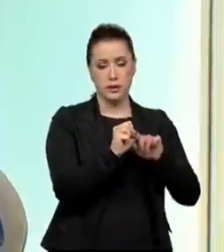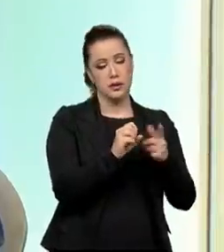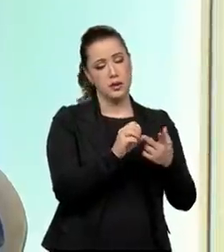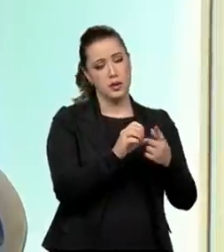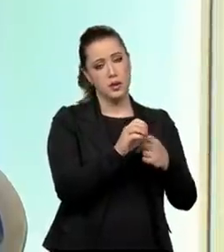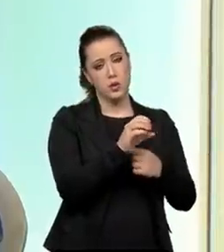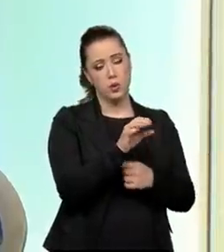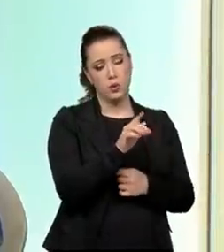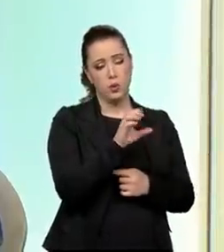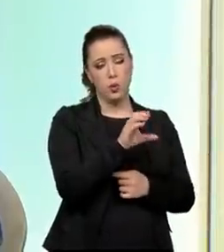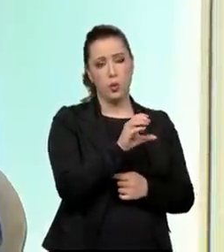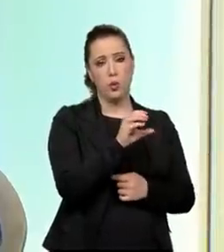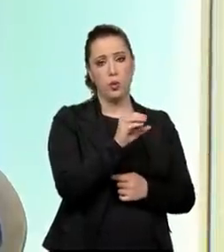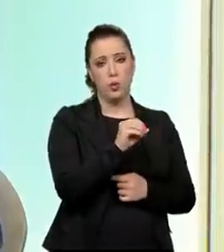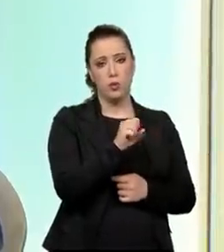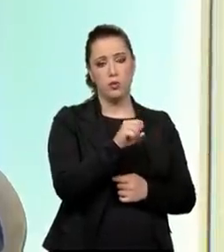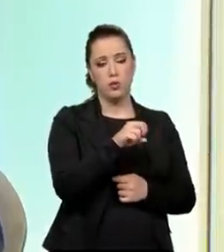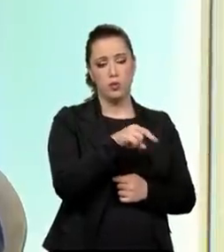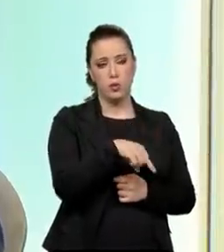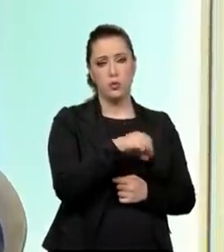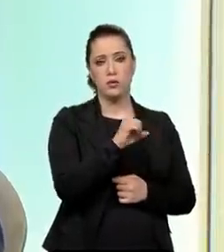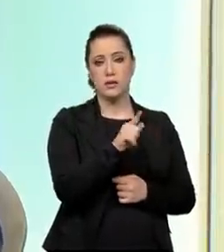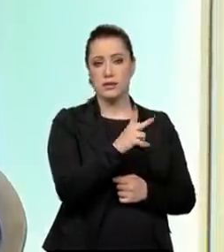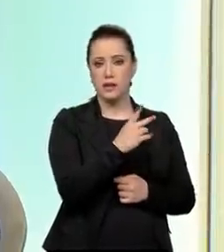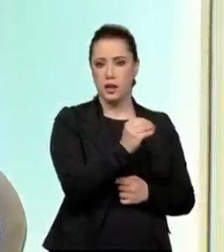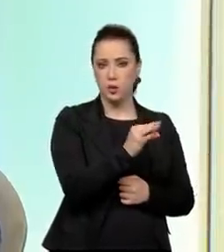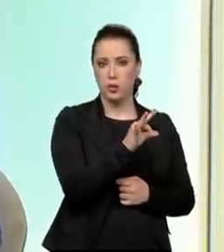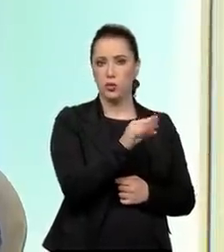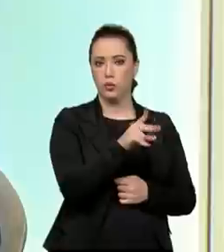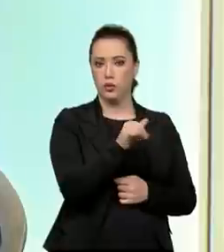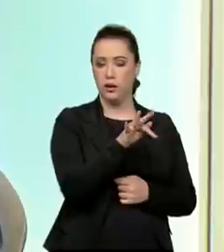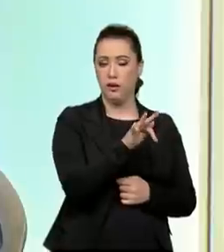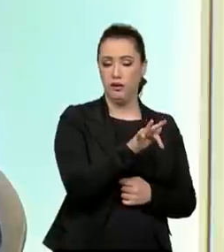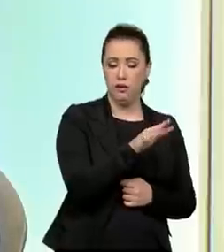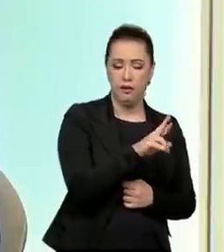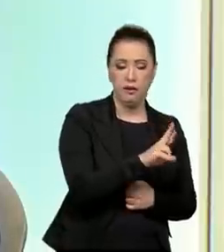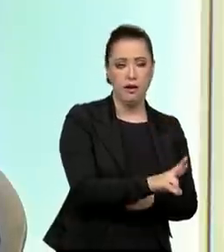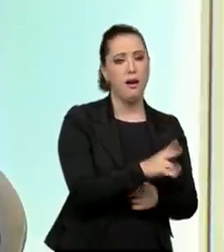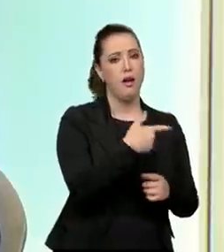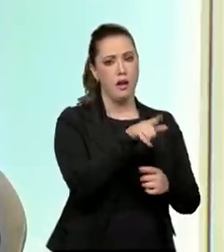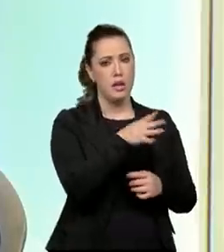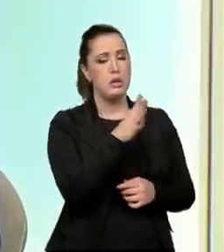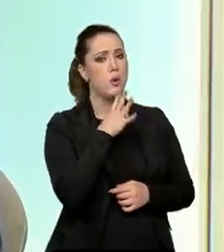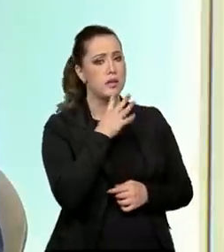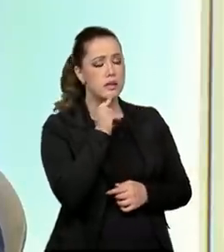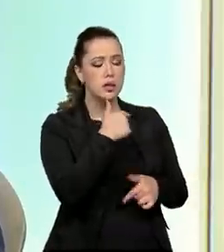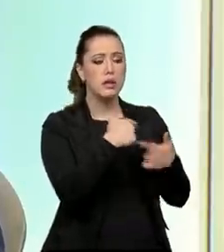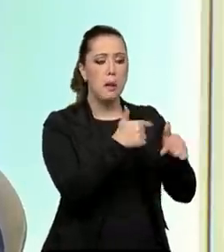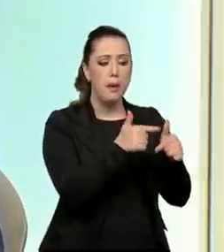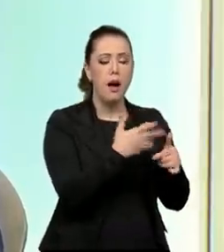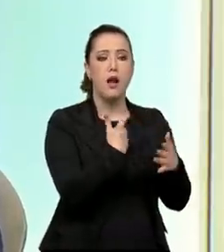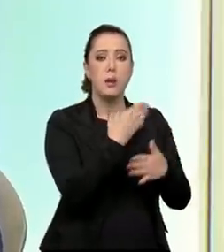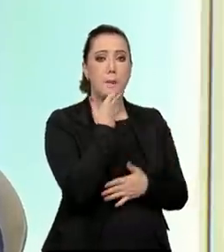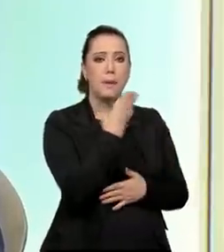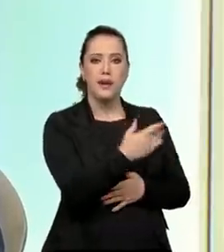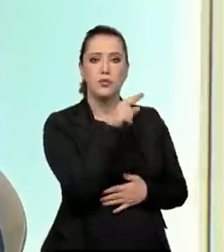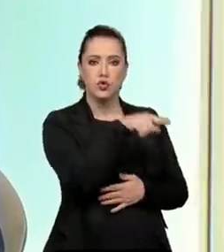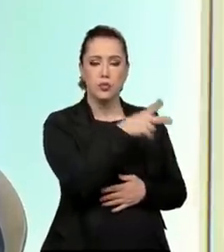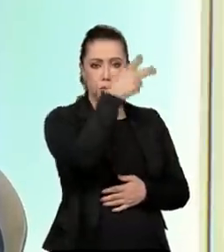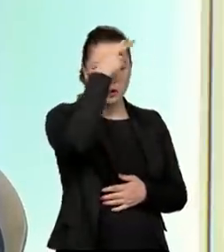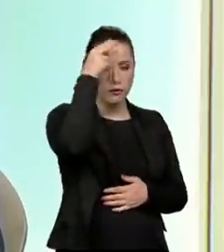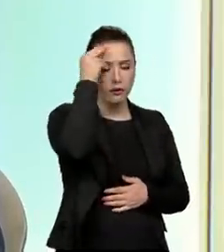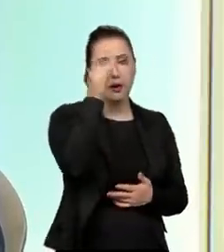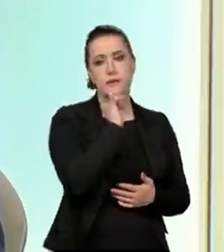deveria ser assim, com reconhecida atuação na área da infância para que eles tenham autoridade para cobrar das políticas públicas dos